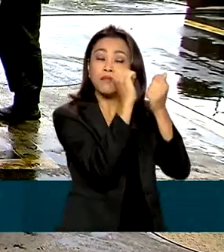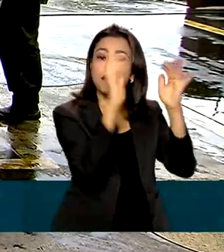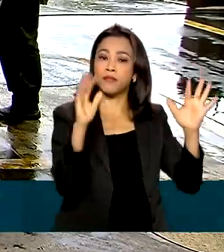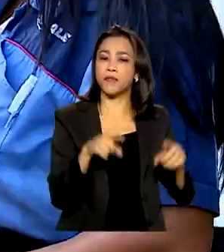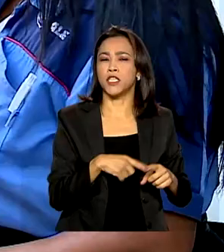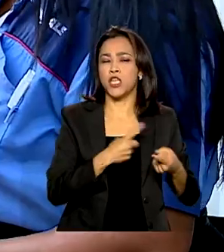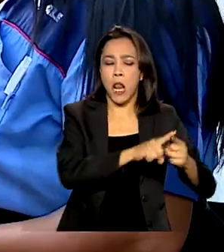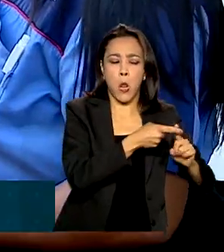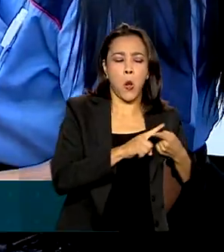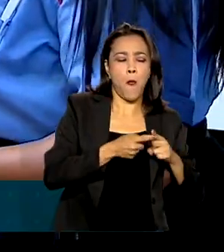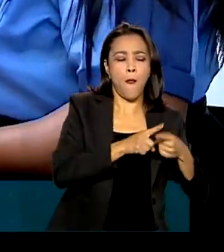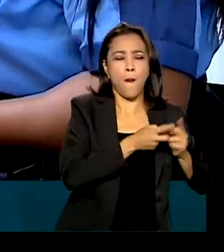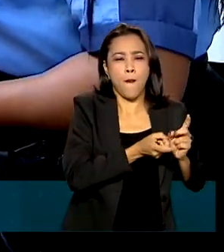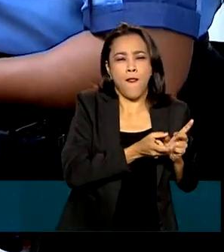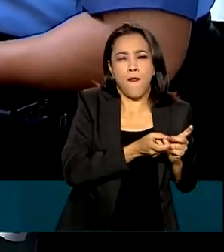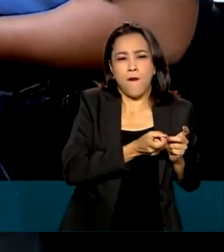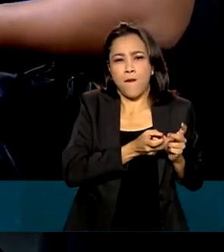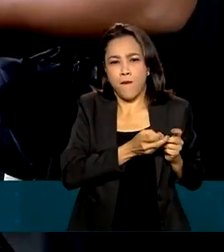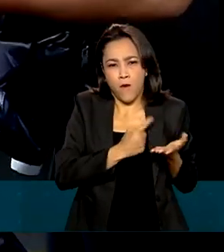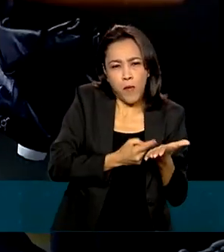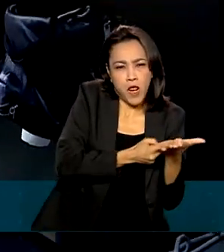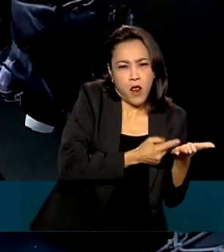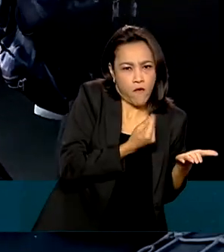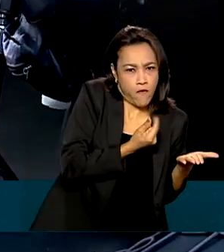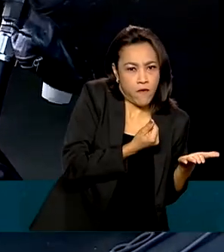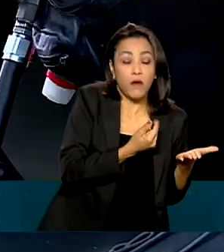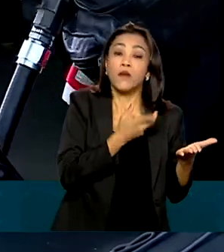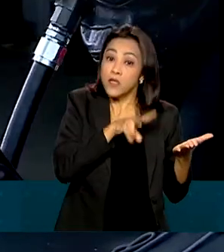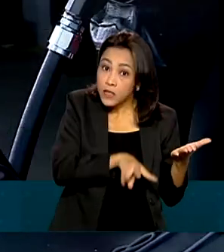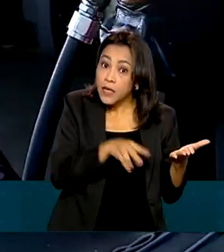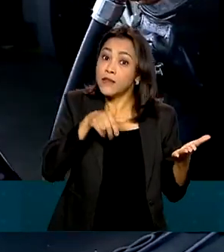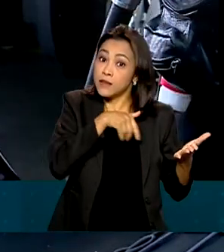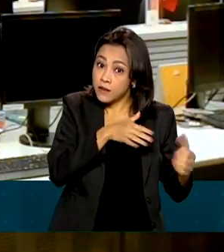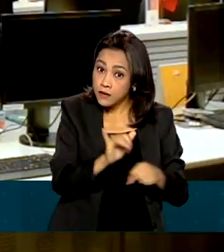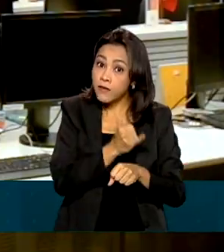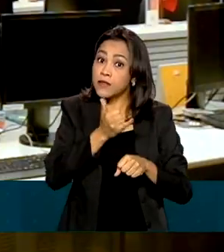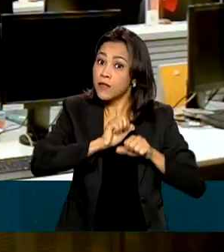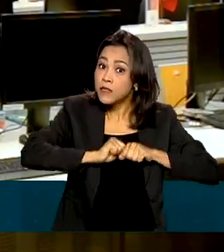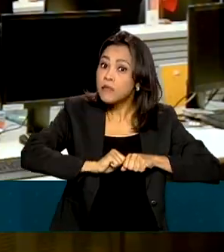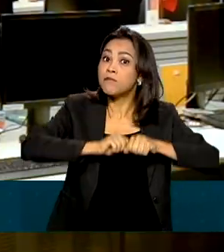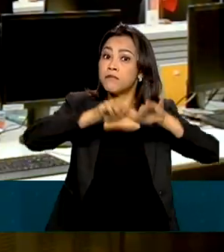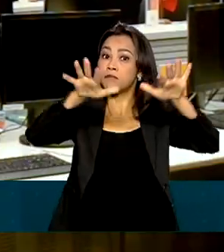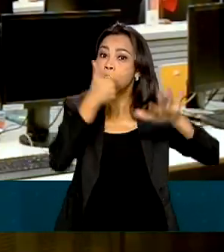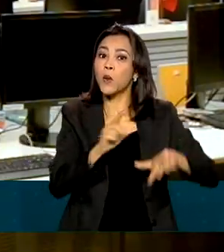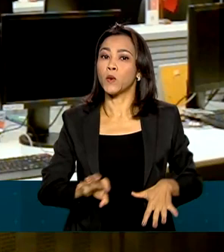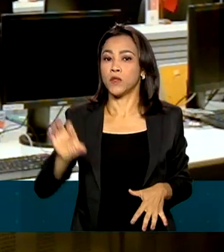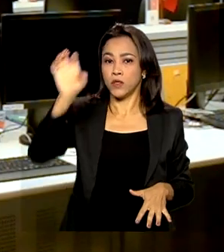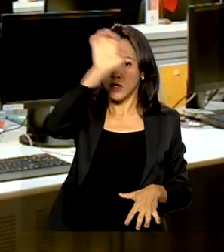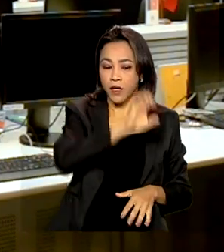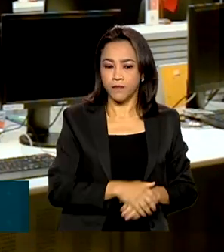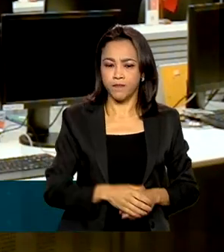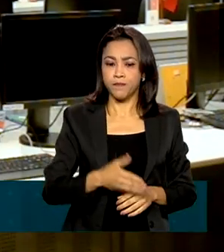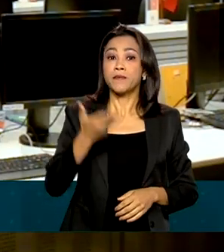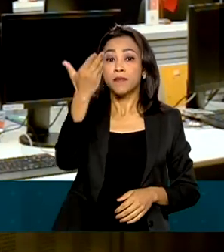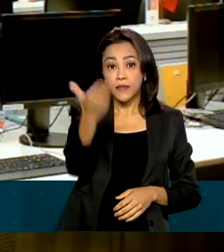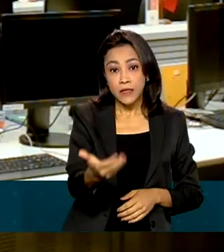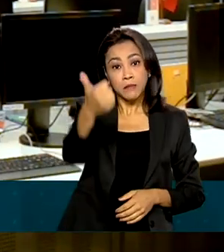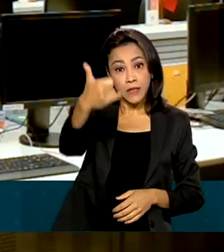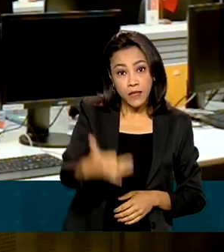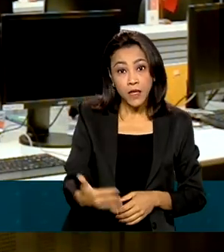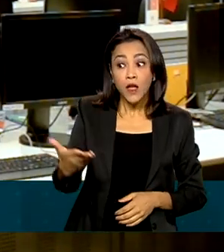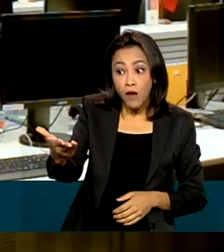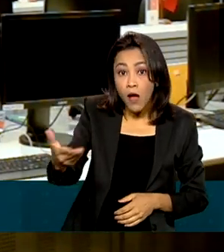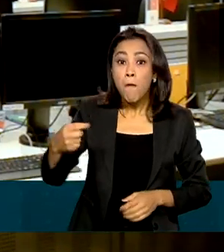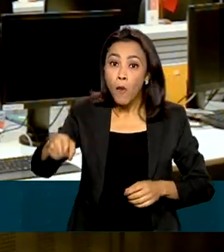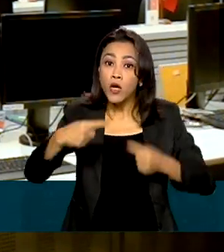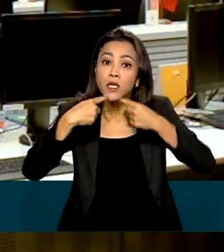cartel. A iniciativa será expandida para outros estados. A população também pode denunciar caso o posto